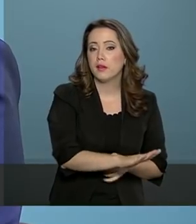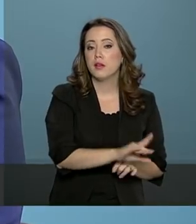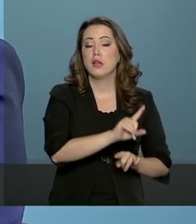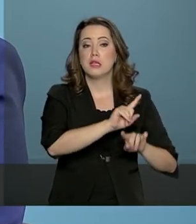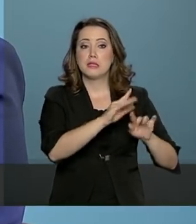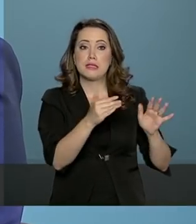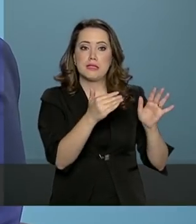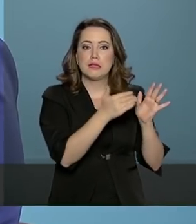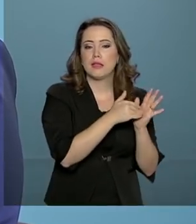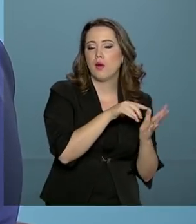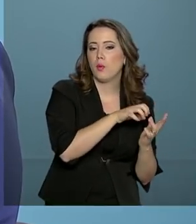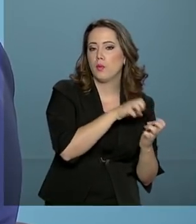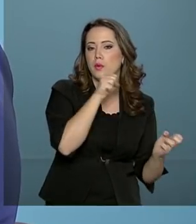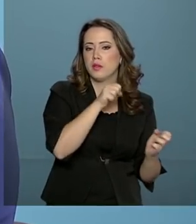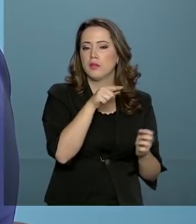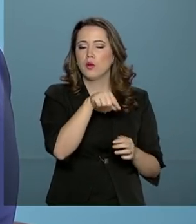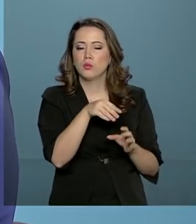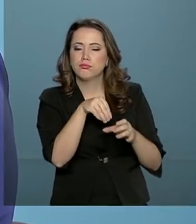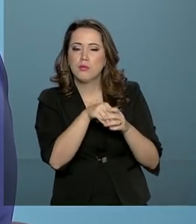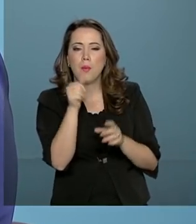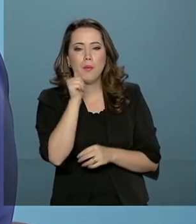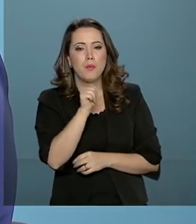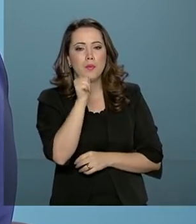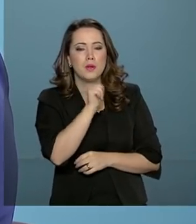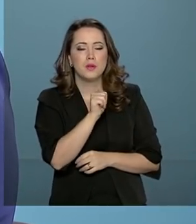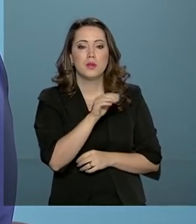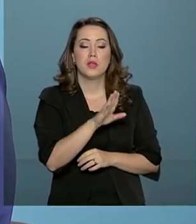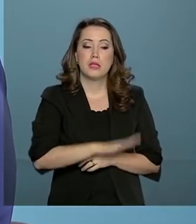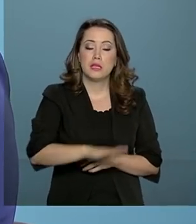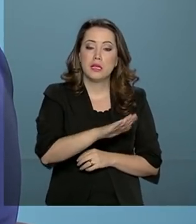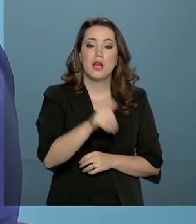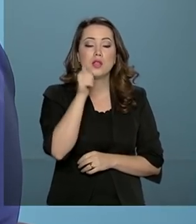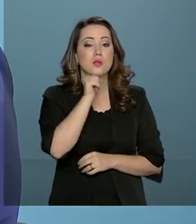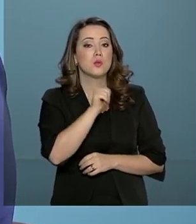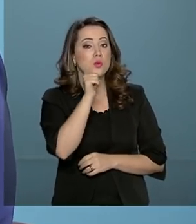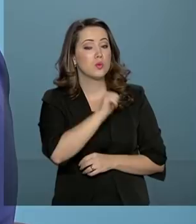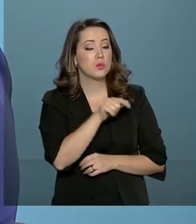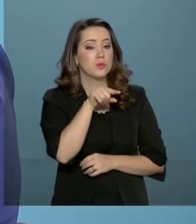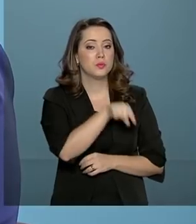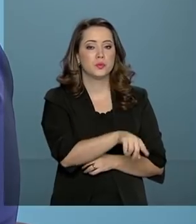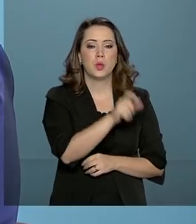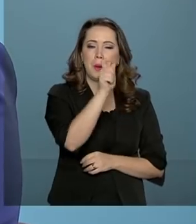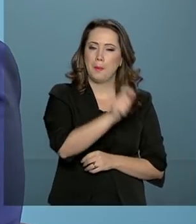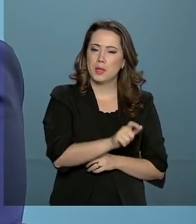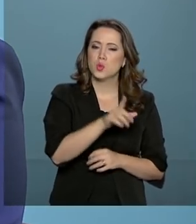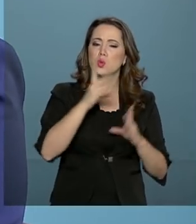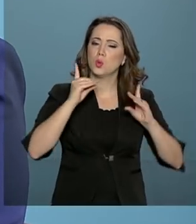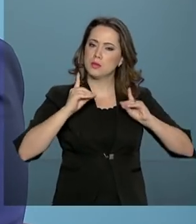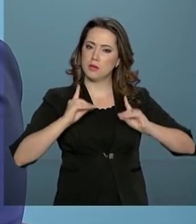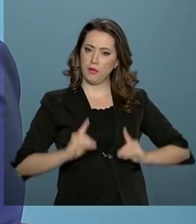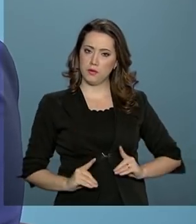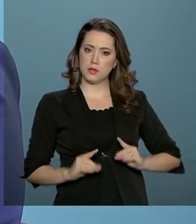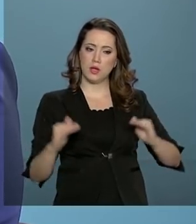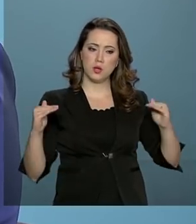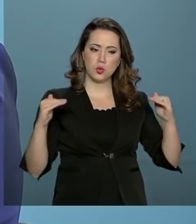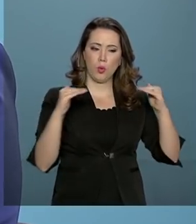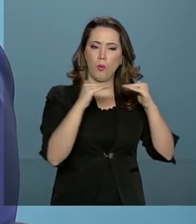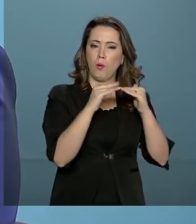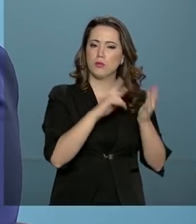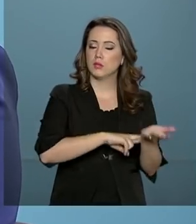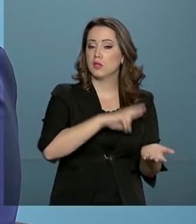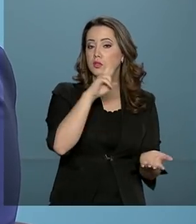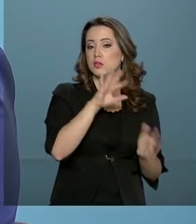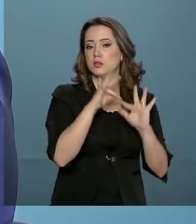lá no idoso, passando pela mulher, criança, adolescente, jovem, pessoas com deficiência, igualdade racial,